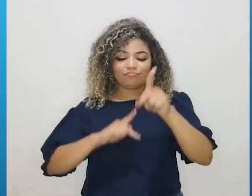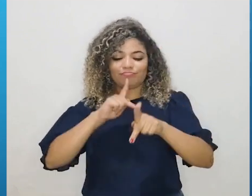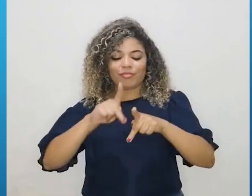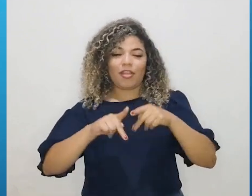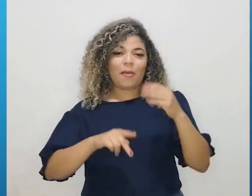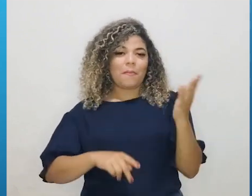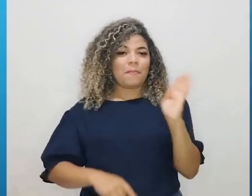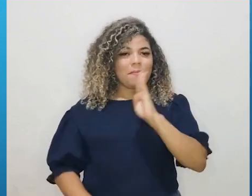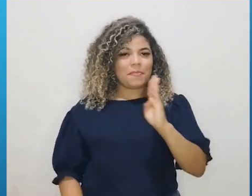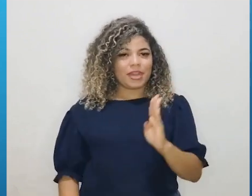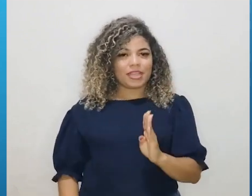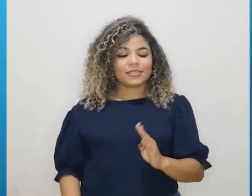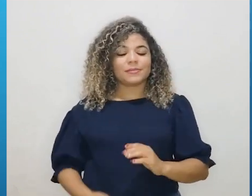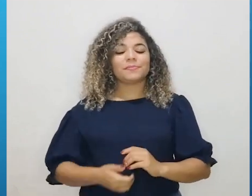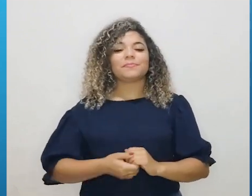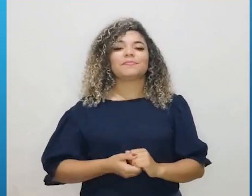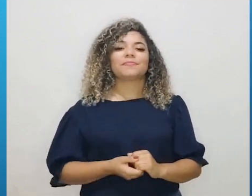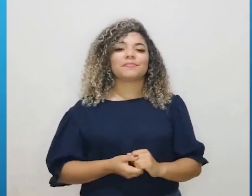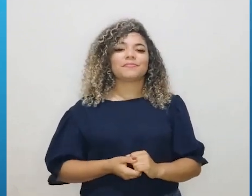799.